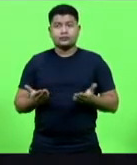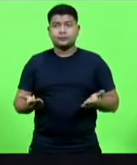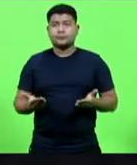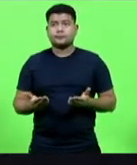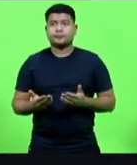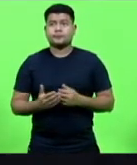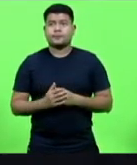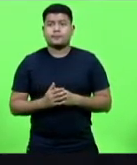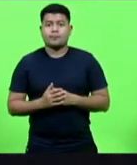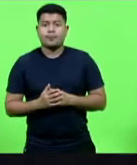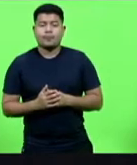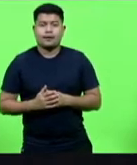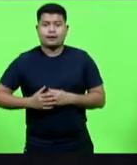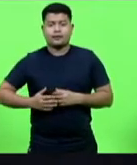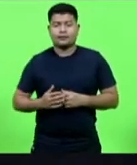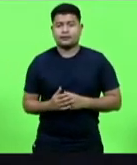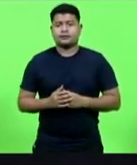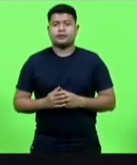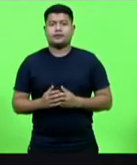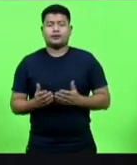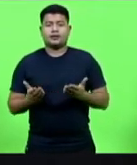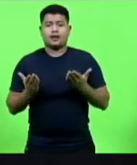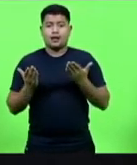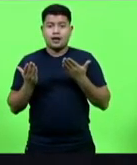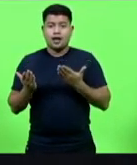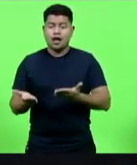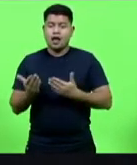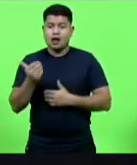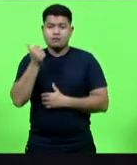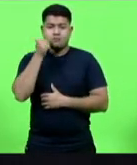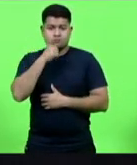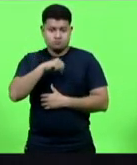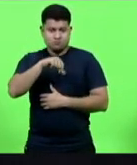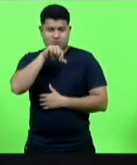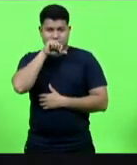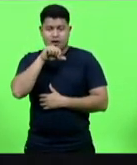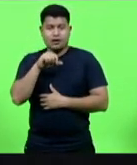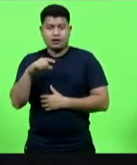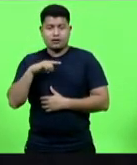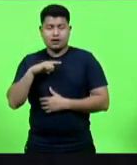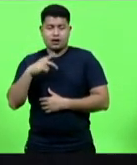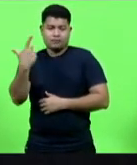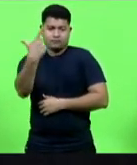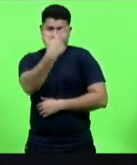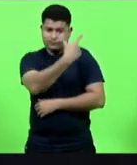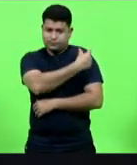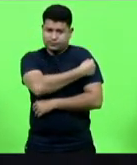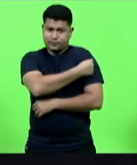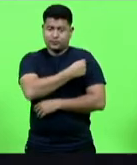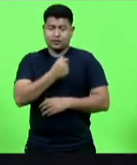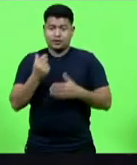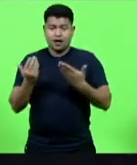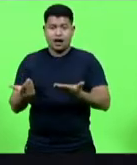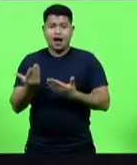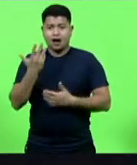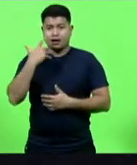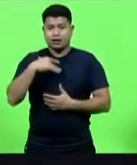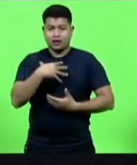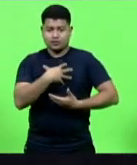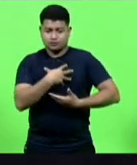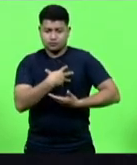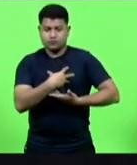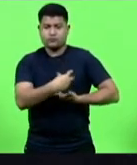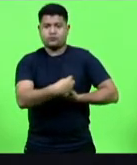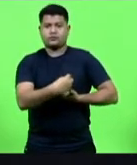essa benção de Deus que quando a mulher era vacinada e a criança tem o anticorpo, a gente pode nos